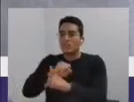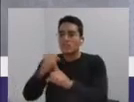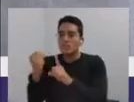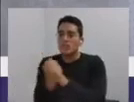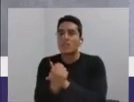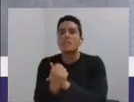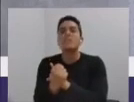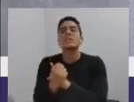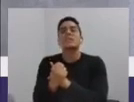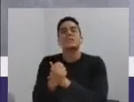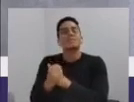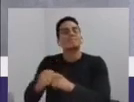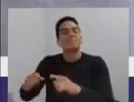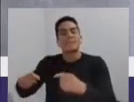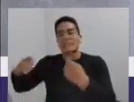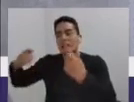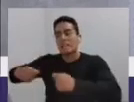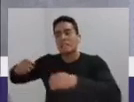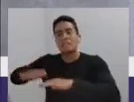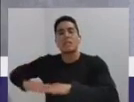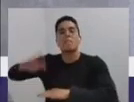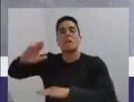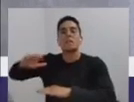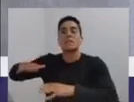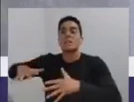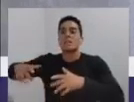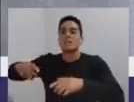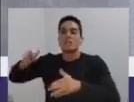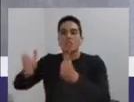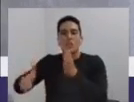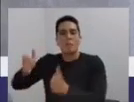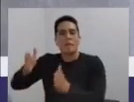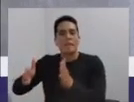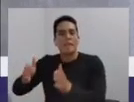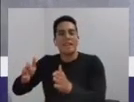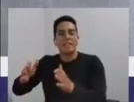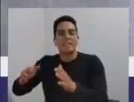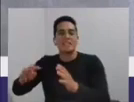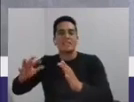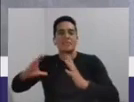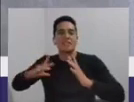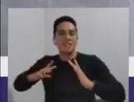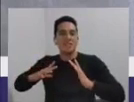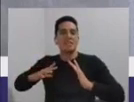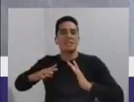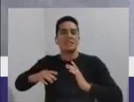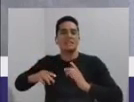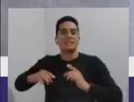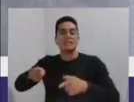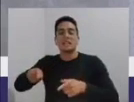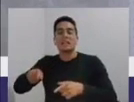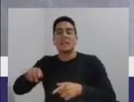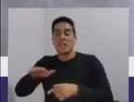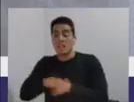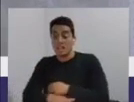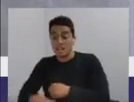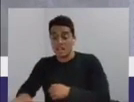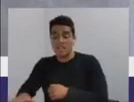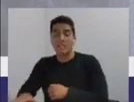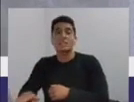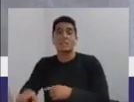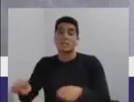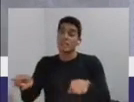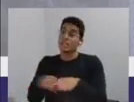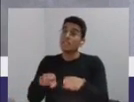necessita em época festiva da nossa cidade, que são nossas crianças e também os